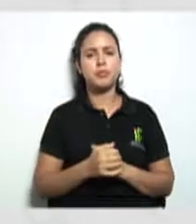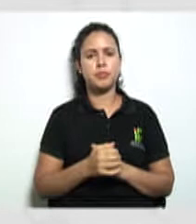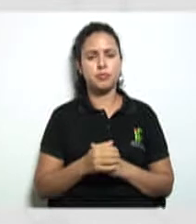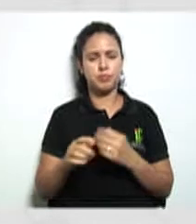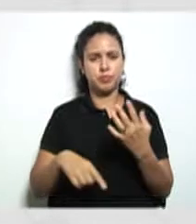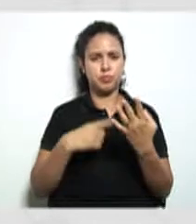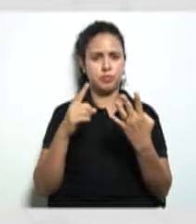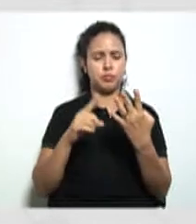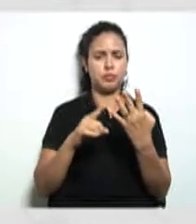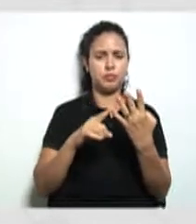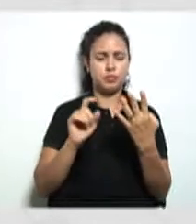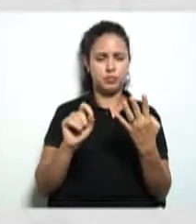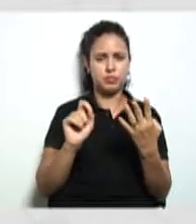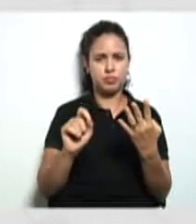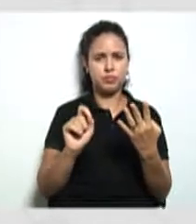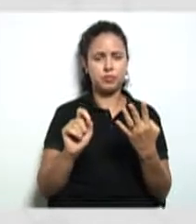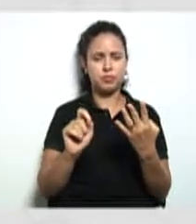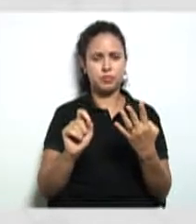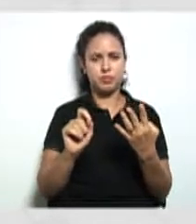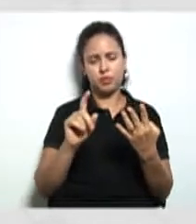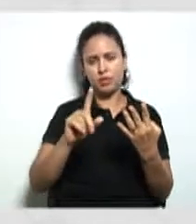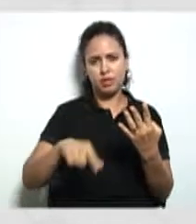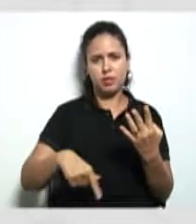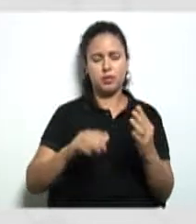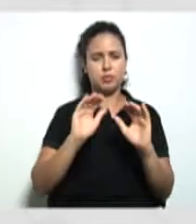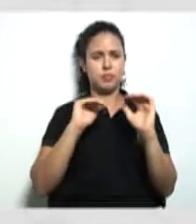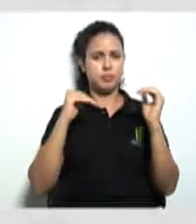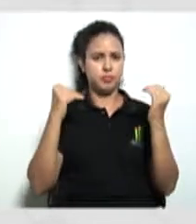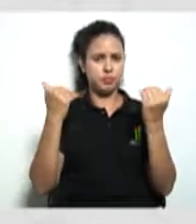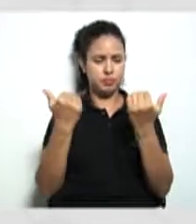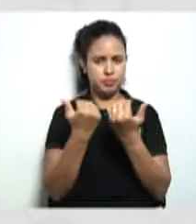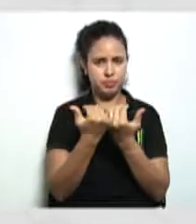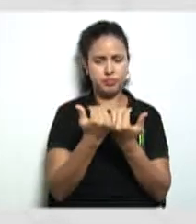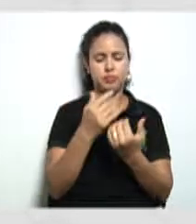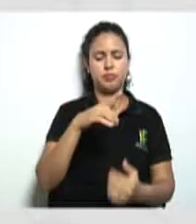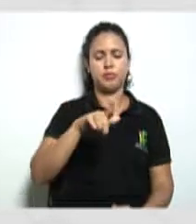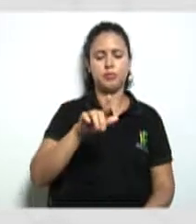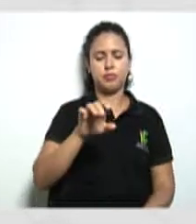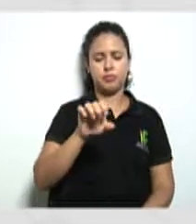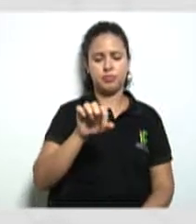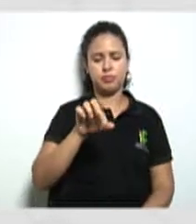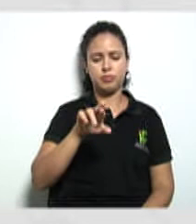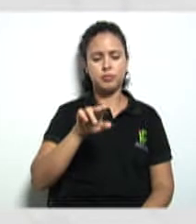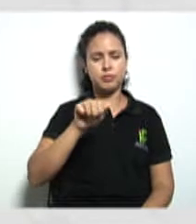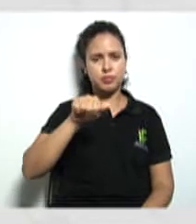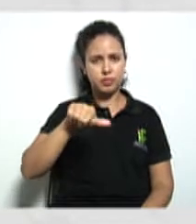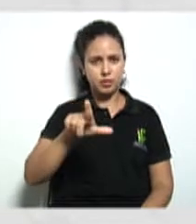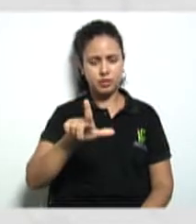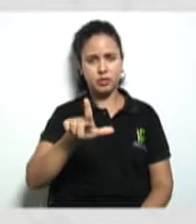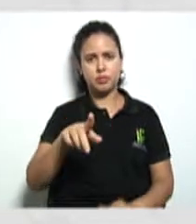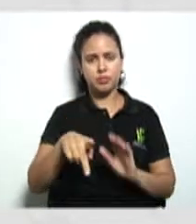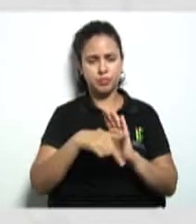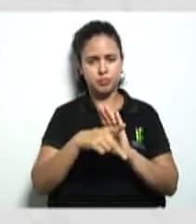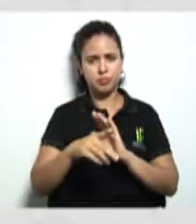realização de uma Assembleia Geral de Constituição da